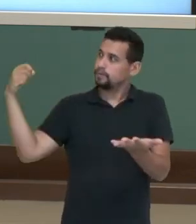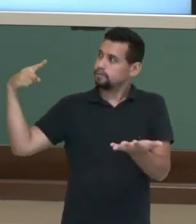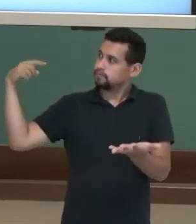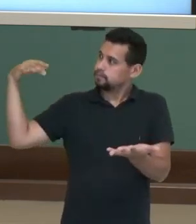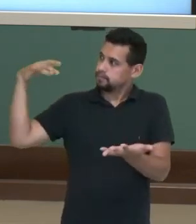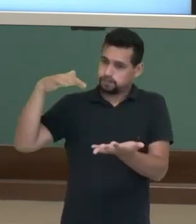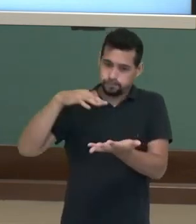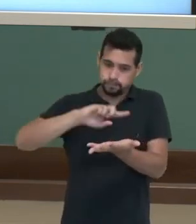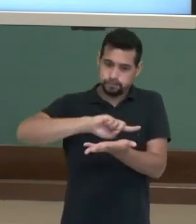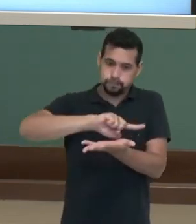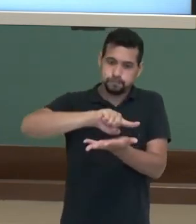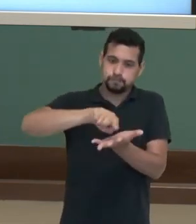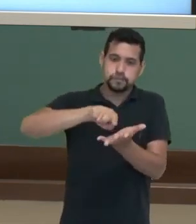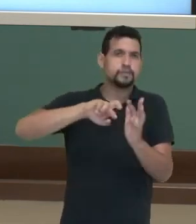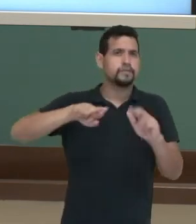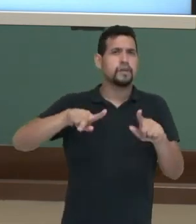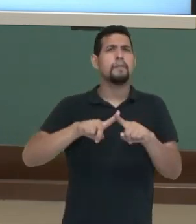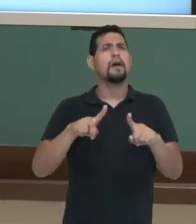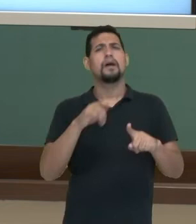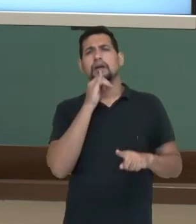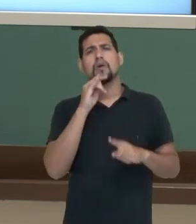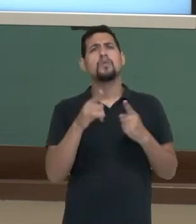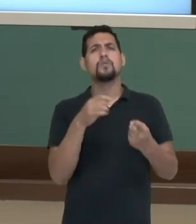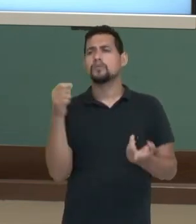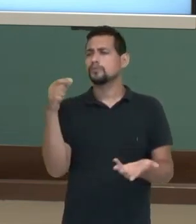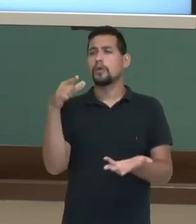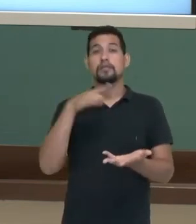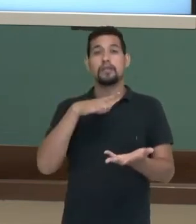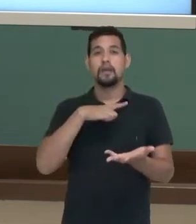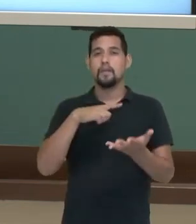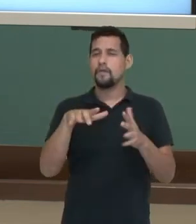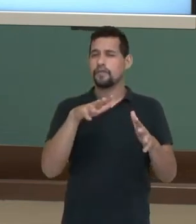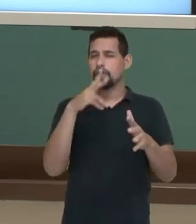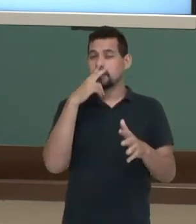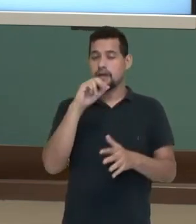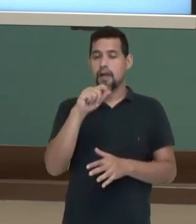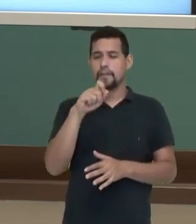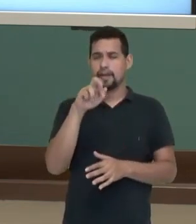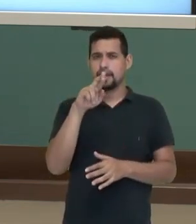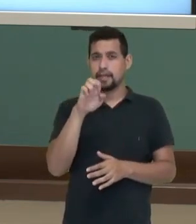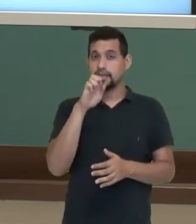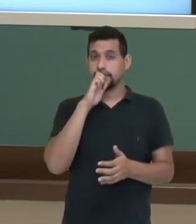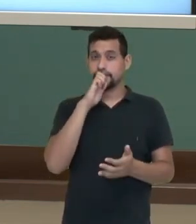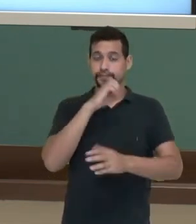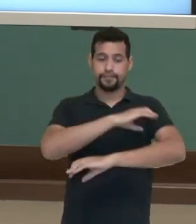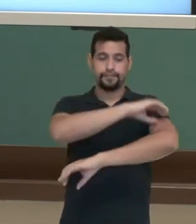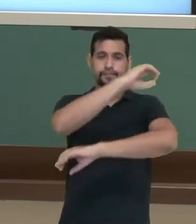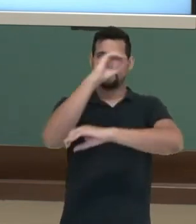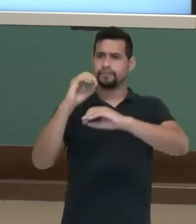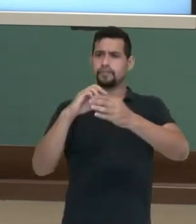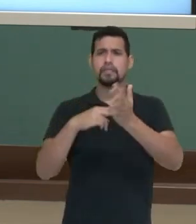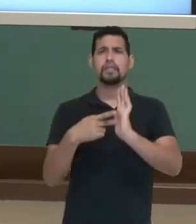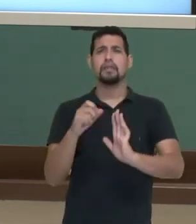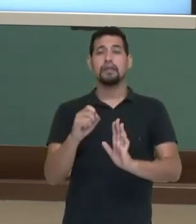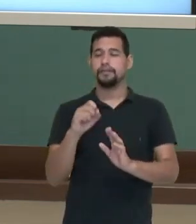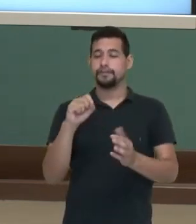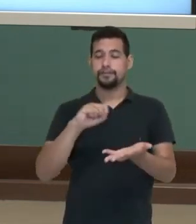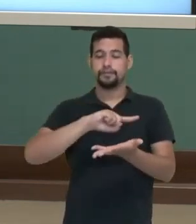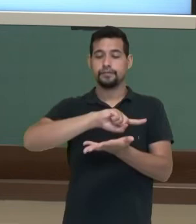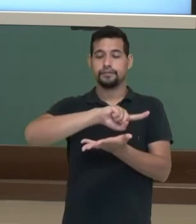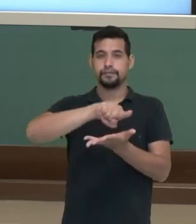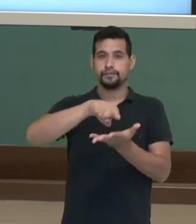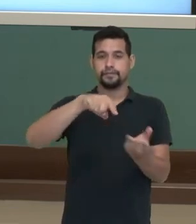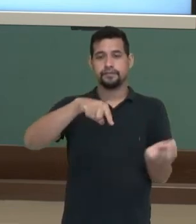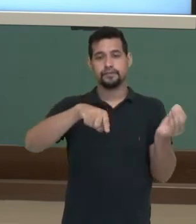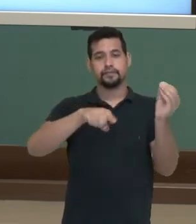na esquerda. E como esse sol tem um movimento aparente de leste para o oeste, essa sombra vai se